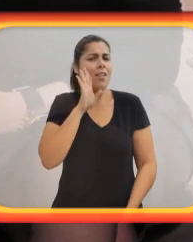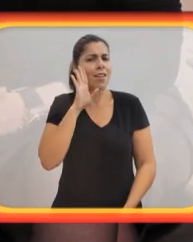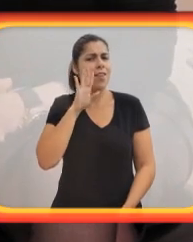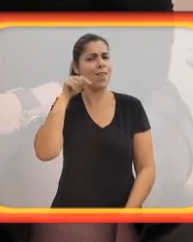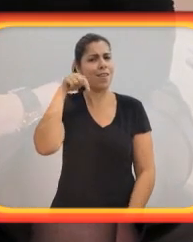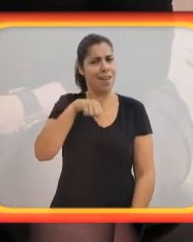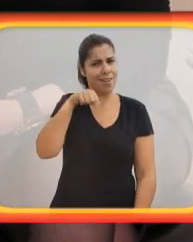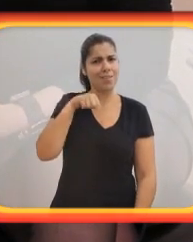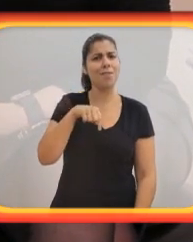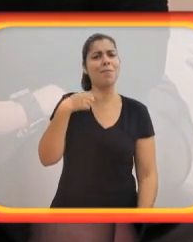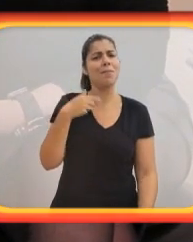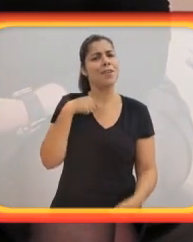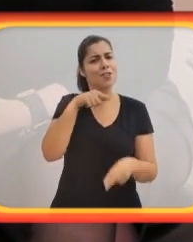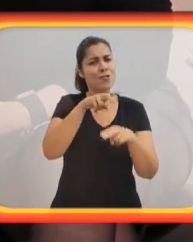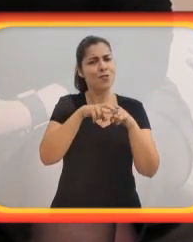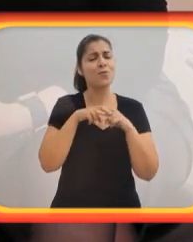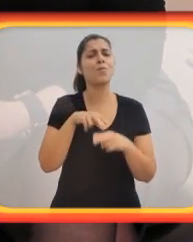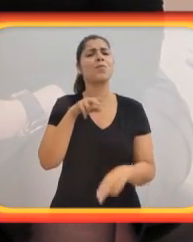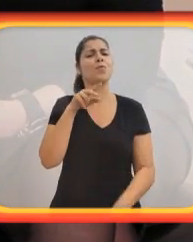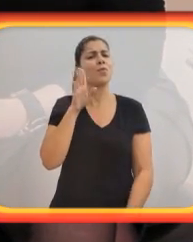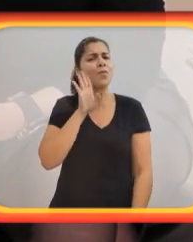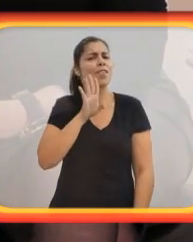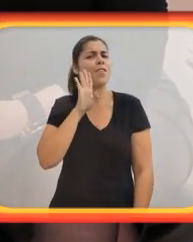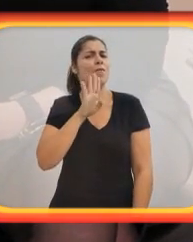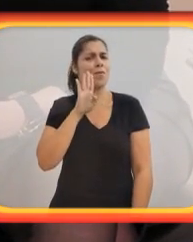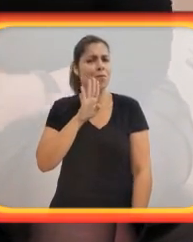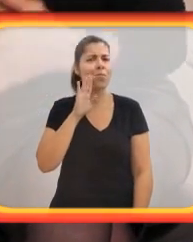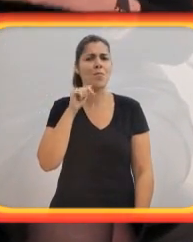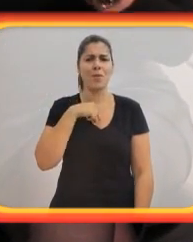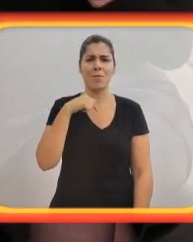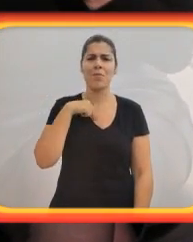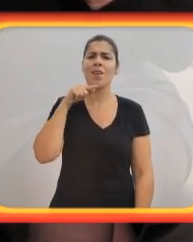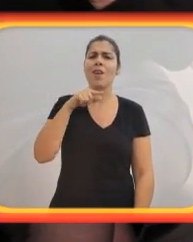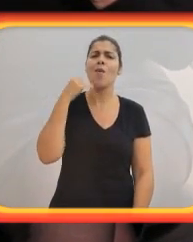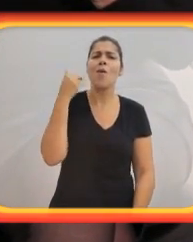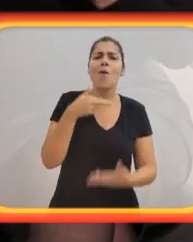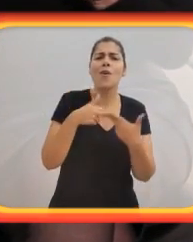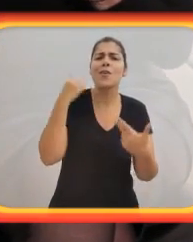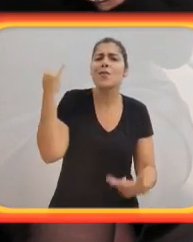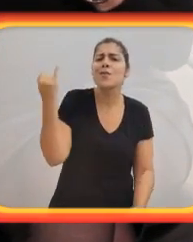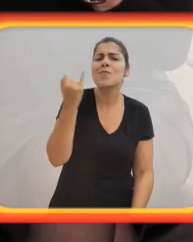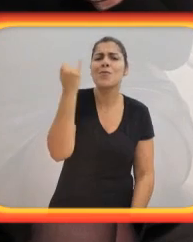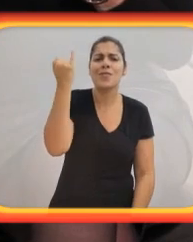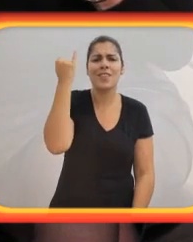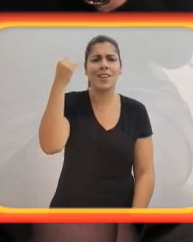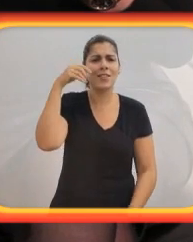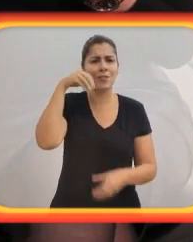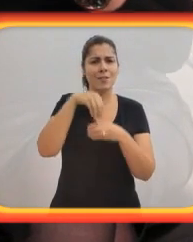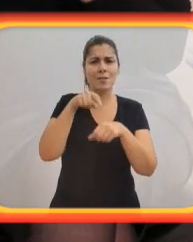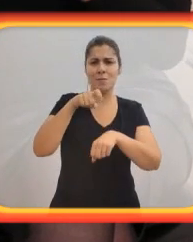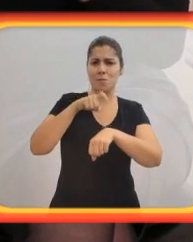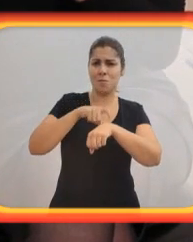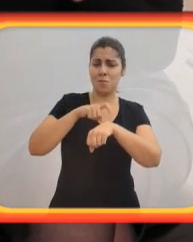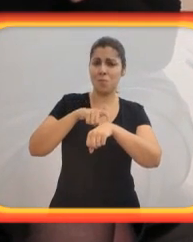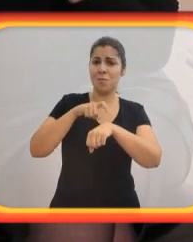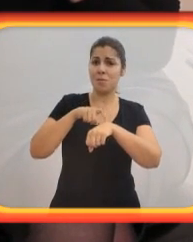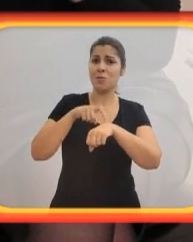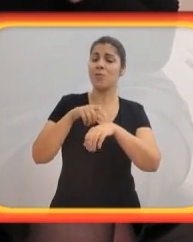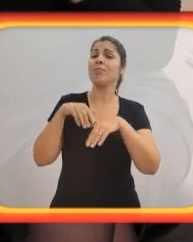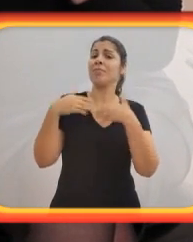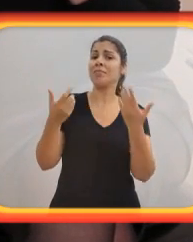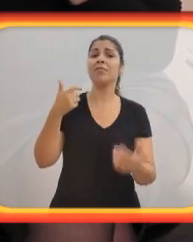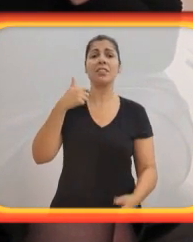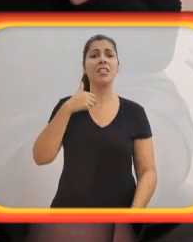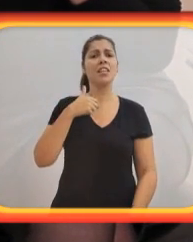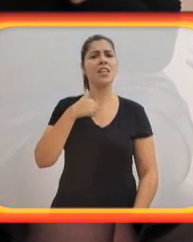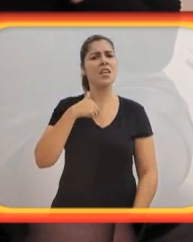Nossa, eu acho uma grande responsabilidade. Acho... Me emociona, me dá